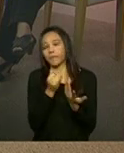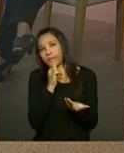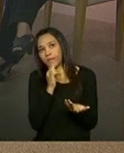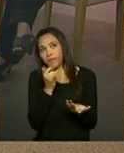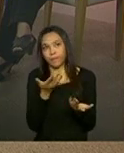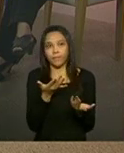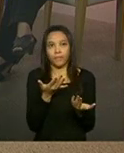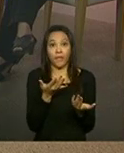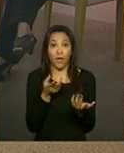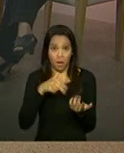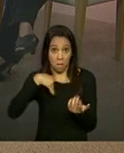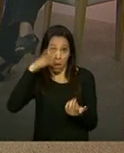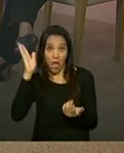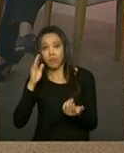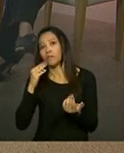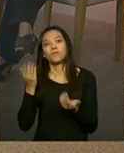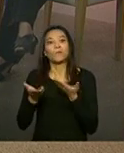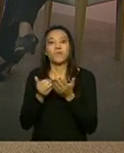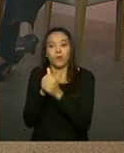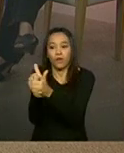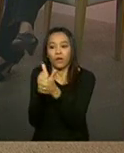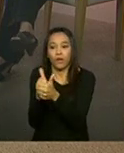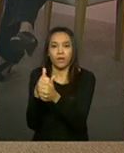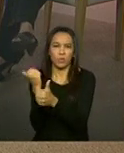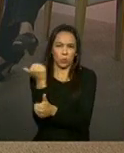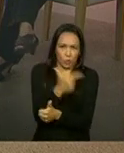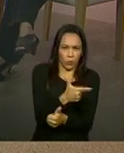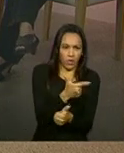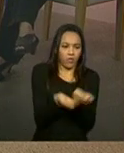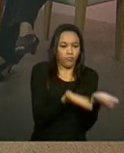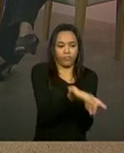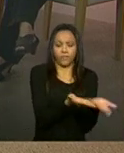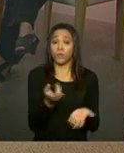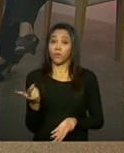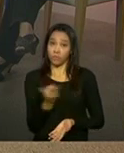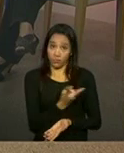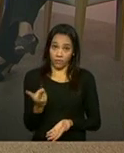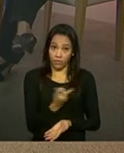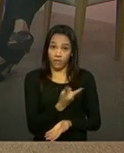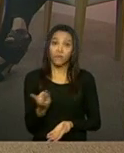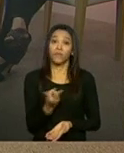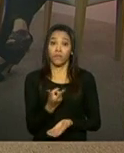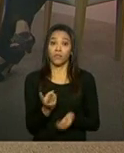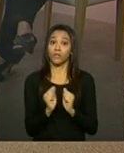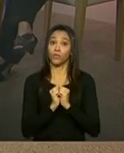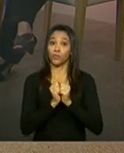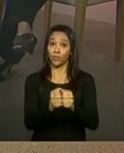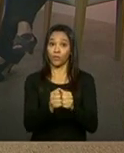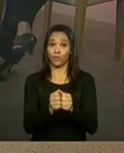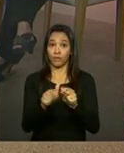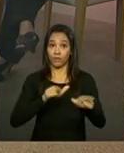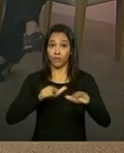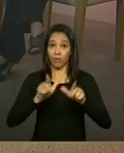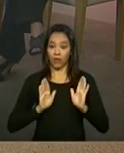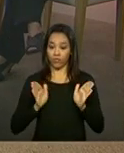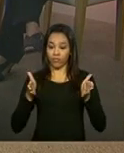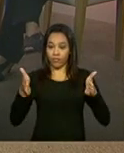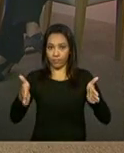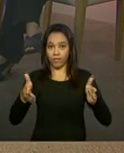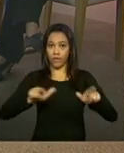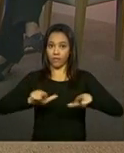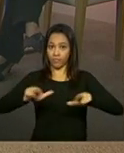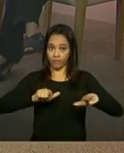que o acompanhamento é mais importante que o atendimento, não. Tanto o atendimento quanto o acompanhamento, eles realmente fazem parte, né? Do trabalho social com